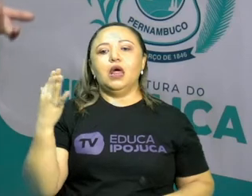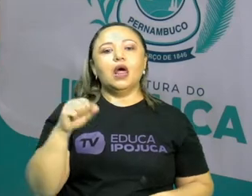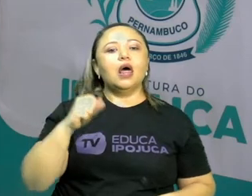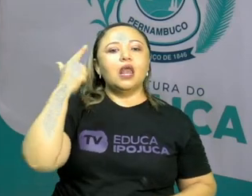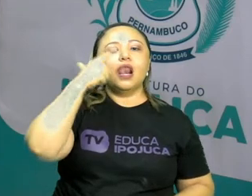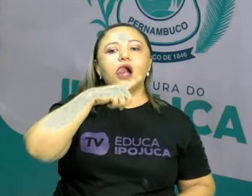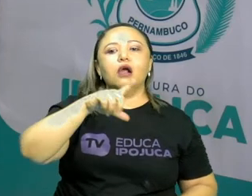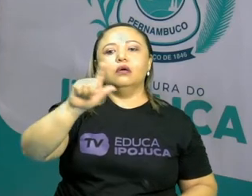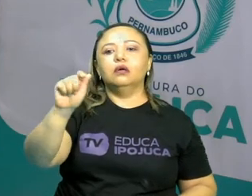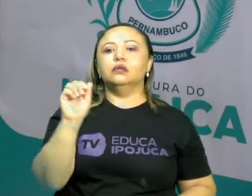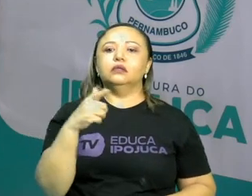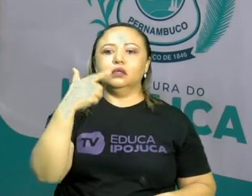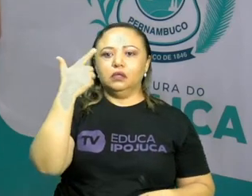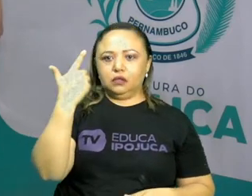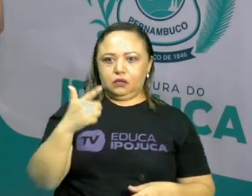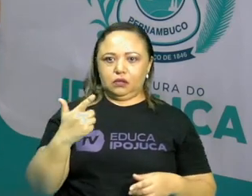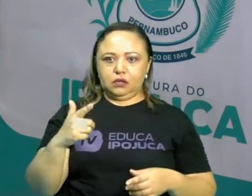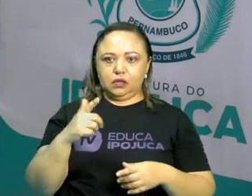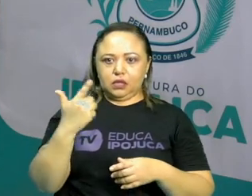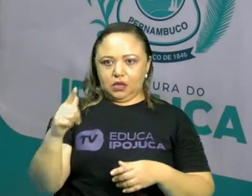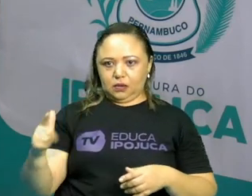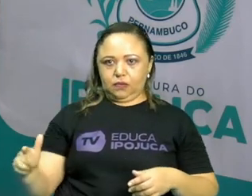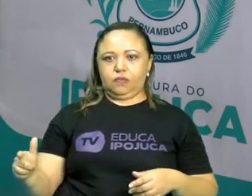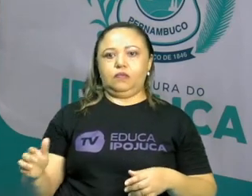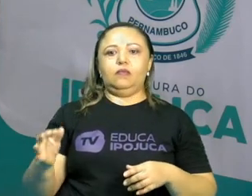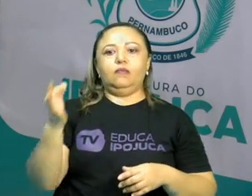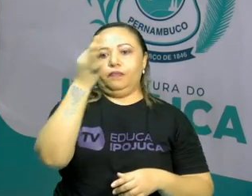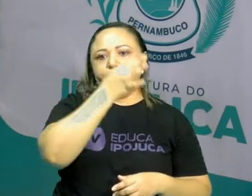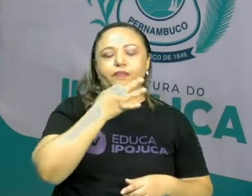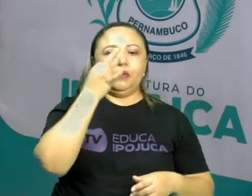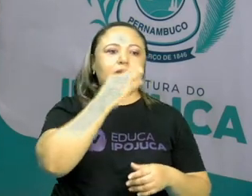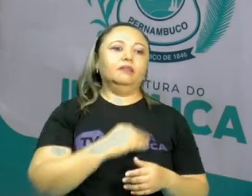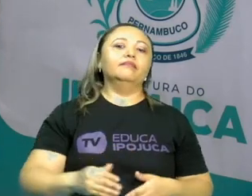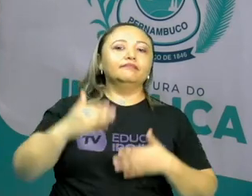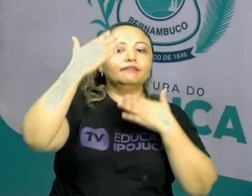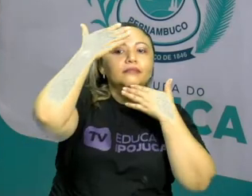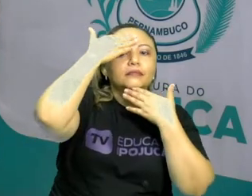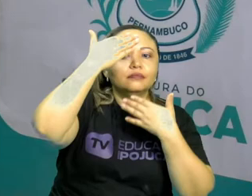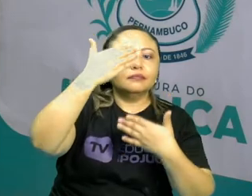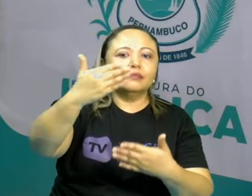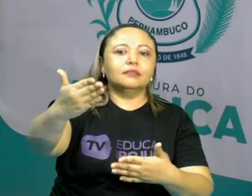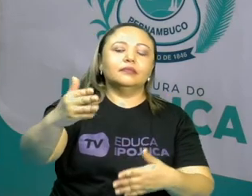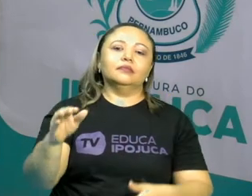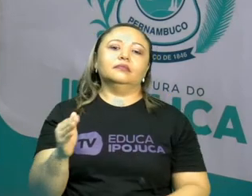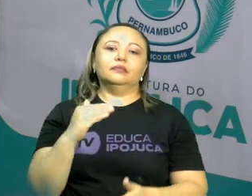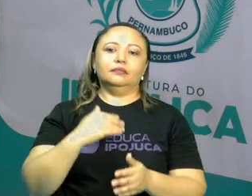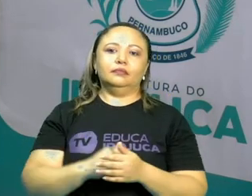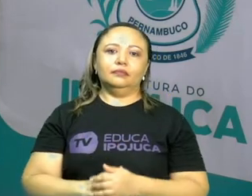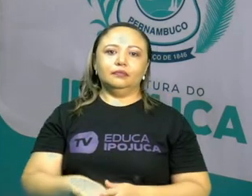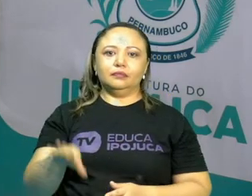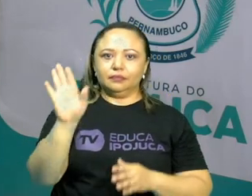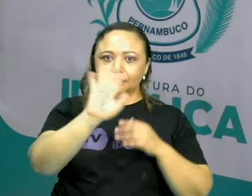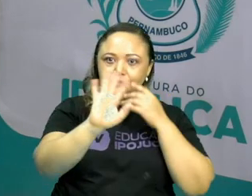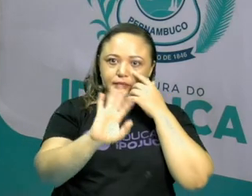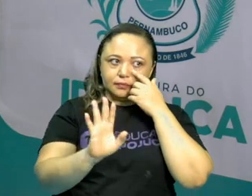pouco mais sobre o assunto. Nosso muito obrigada, fiquem bem e até a próxima!